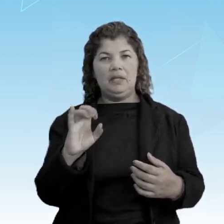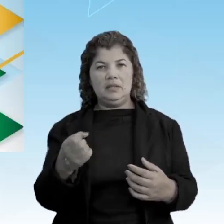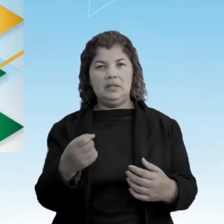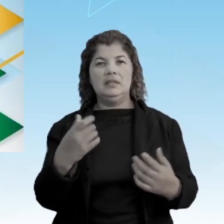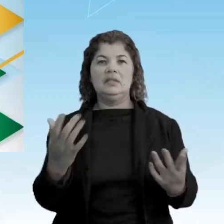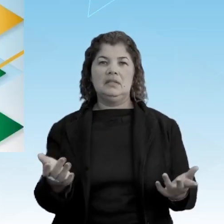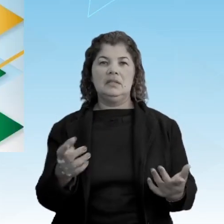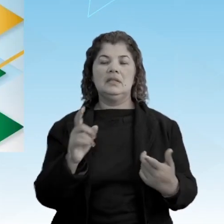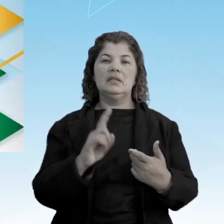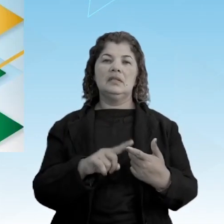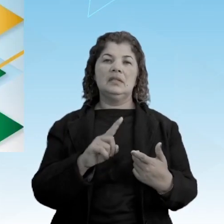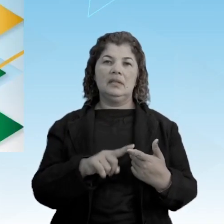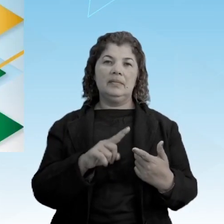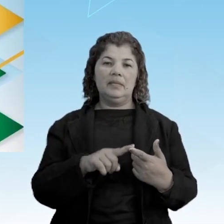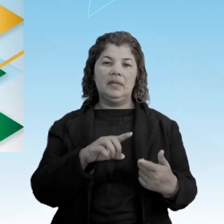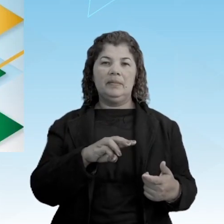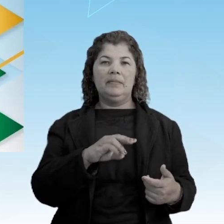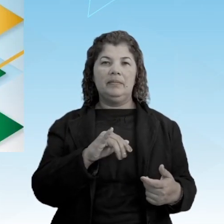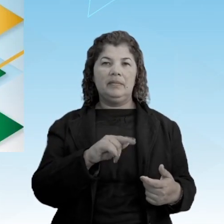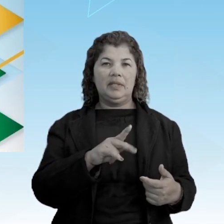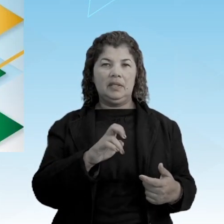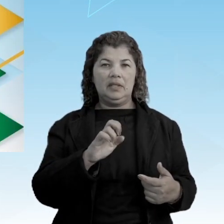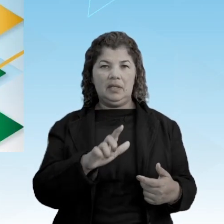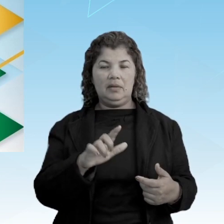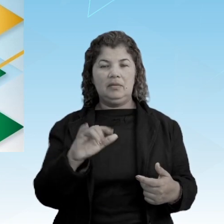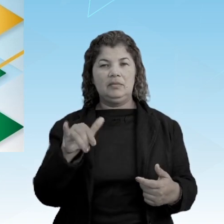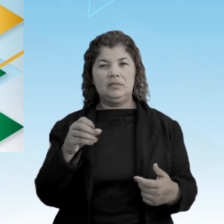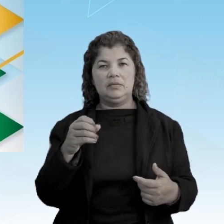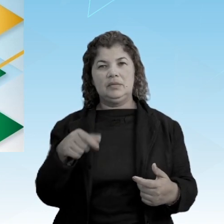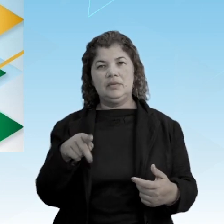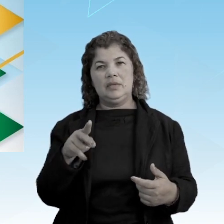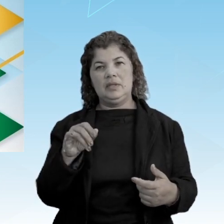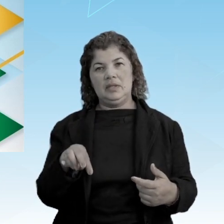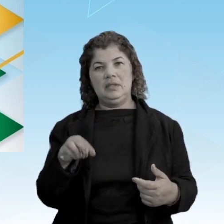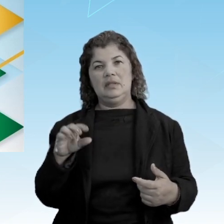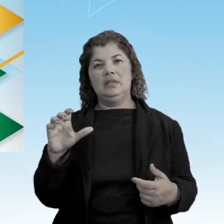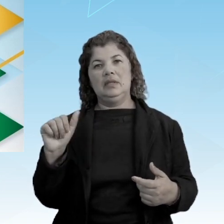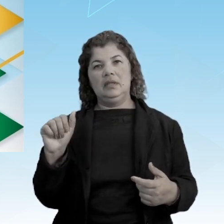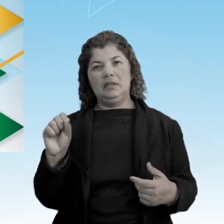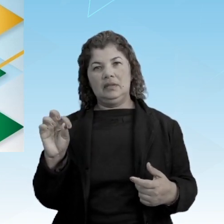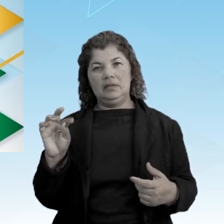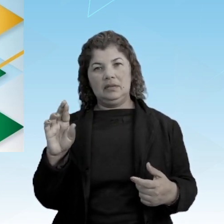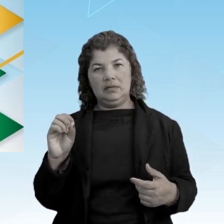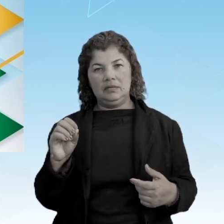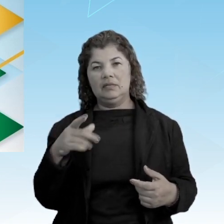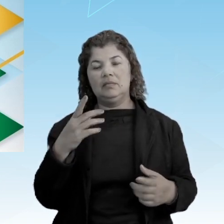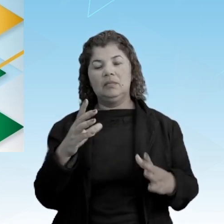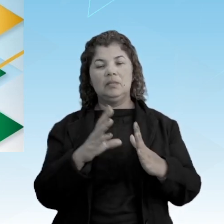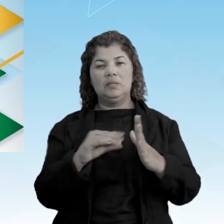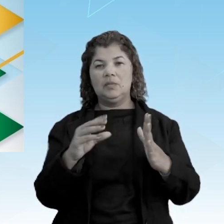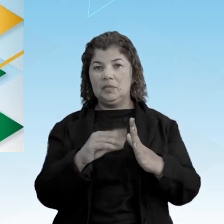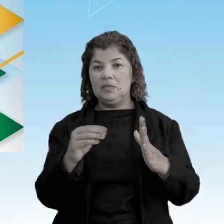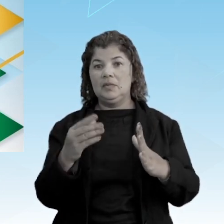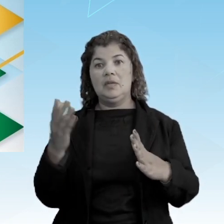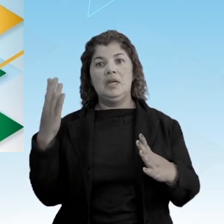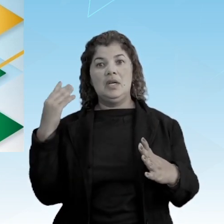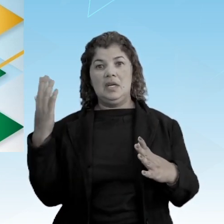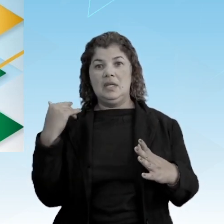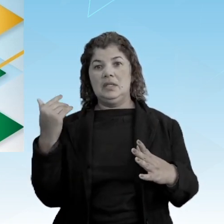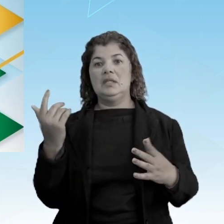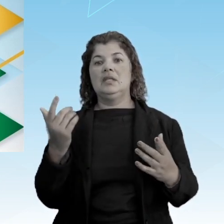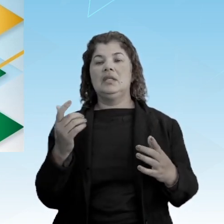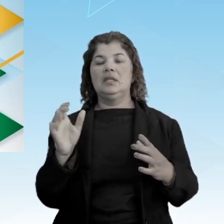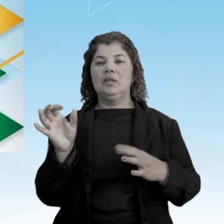Miguel Joaquim de Castro seguiram o modelo do Antigo Regime. Qual foi o